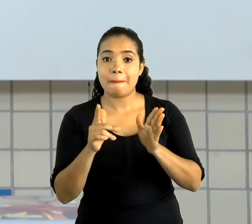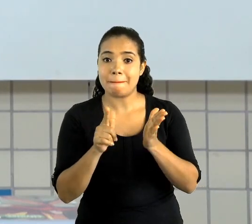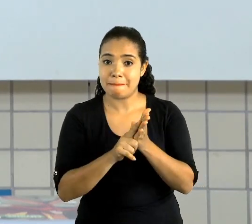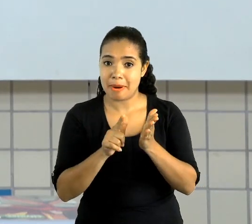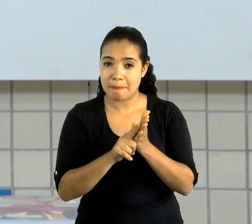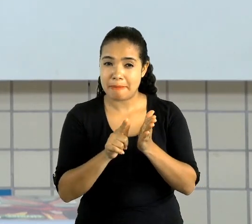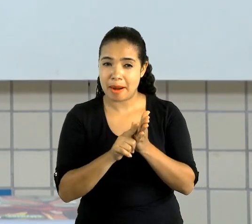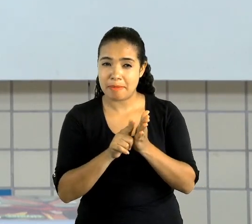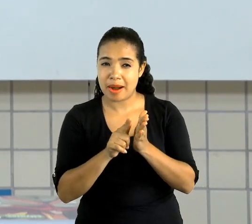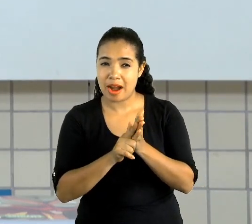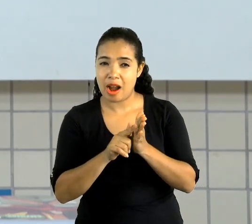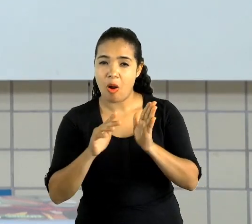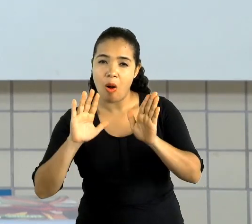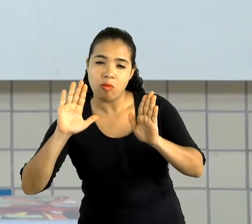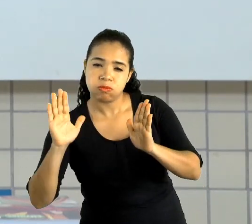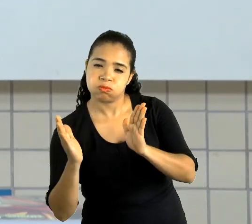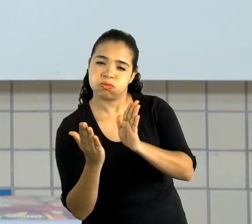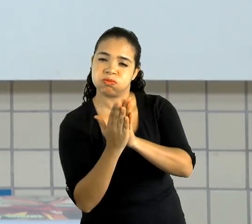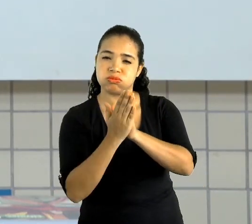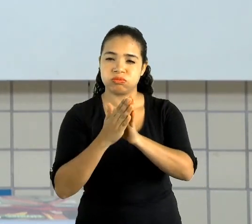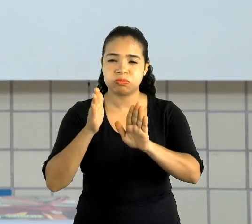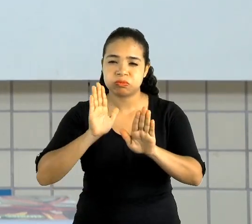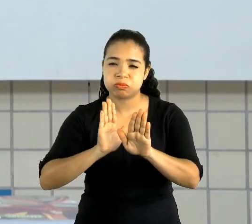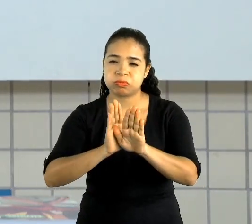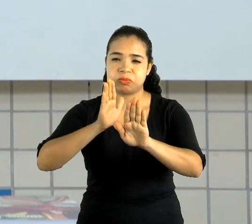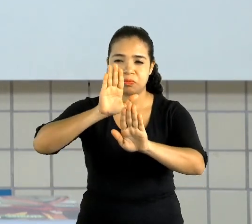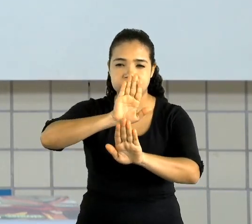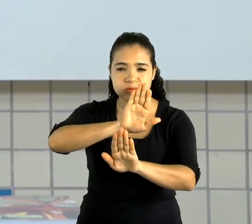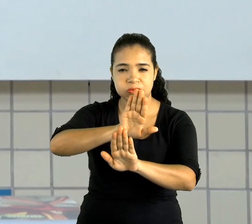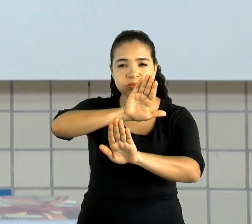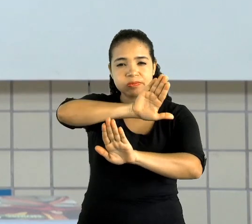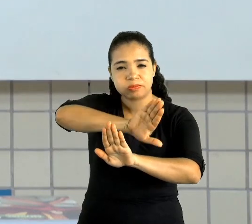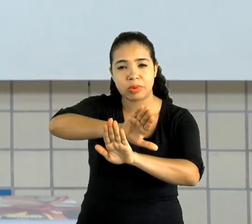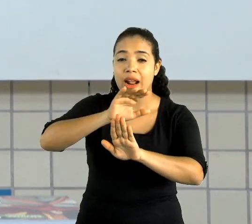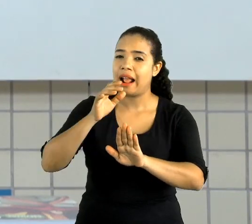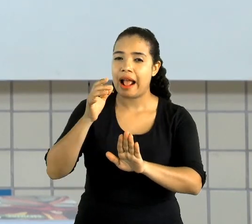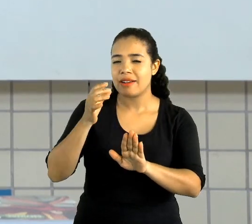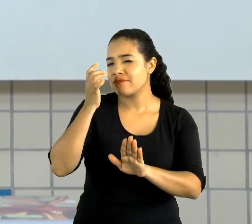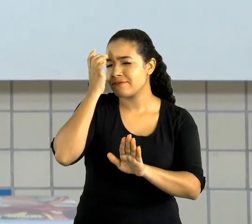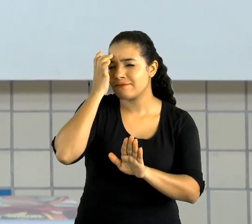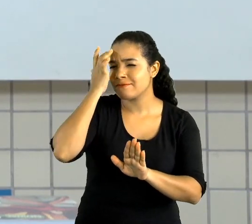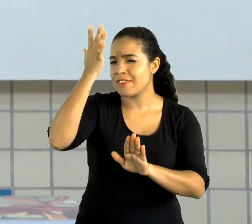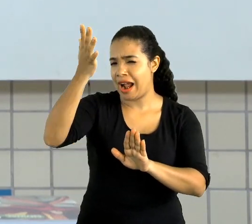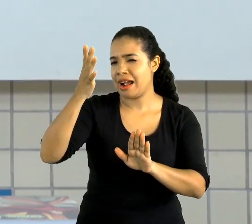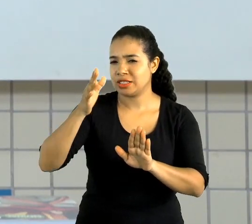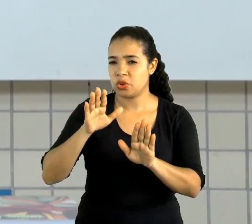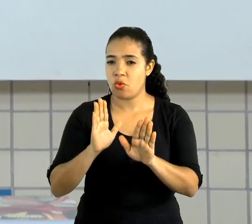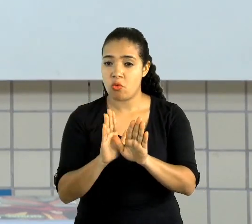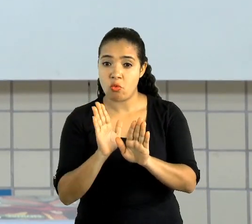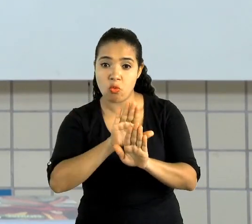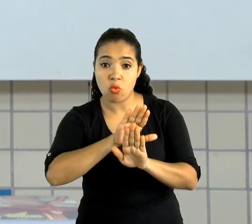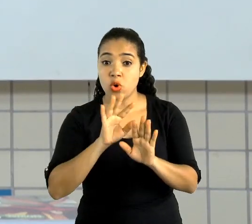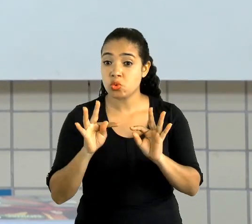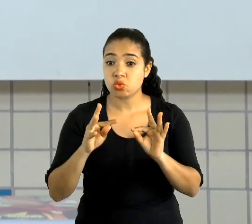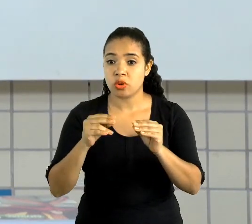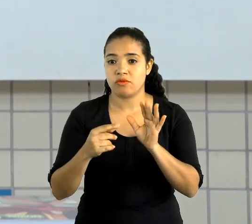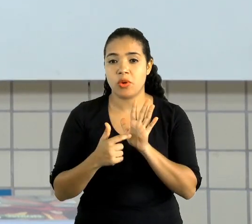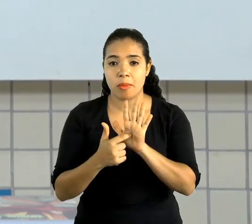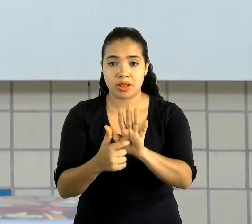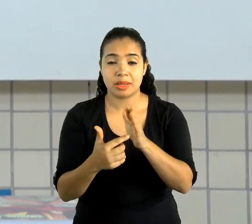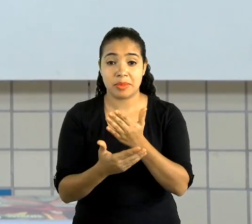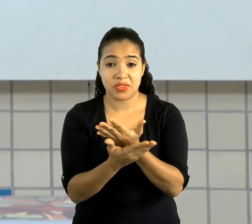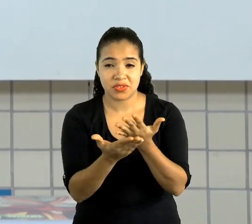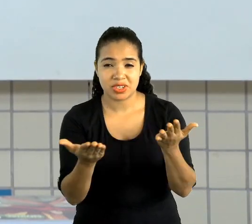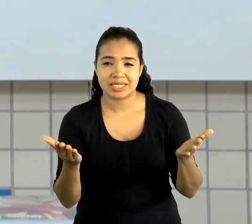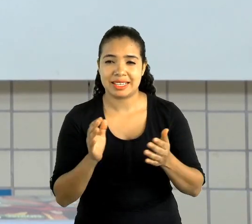esses nominhos. É muito fácil. Eu não vou cobrir tudo, mas eu vou mostrar para vocês, ó. Que eu já trouxe uma